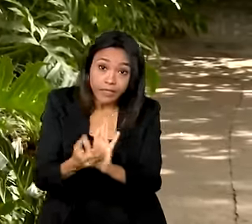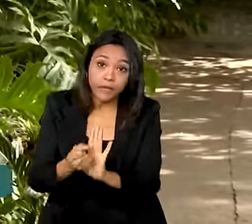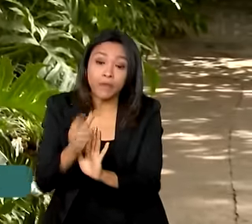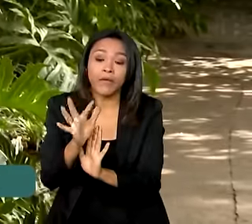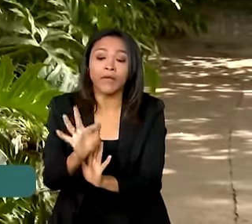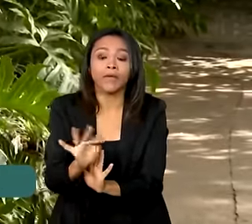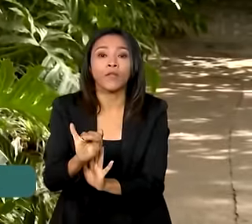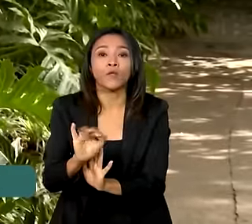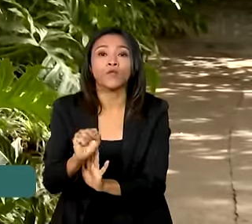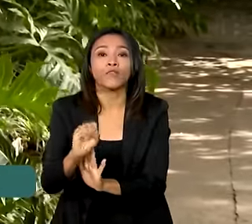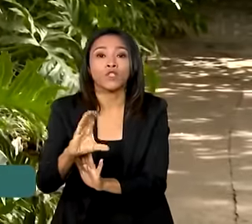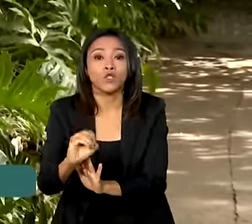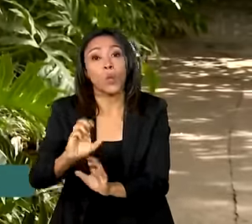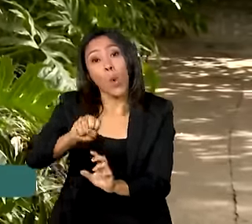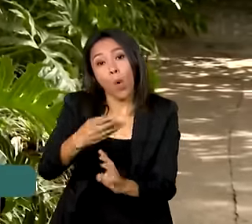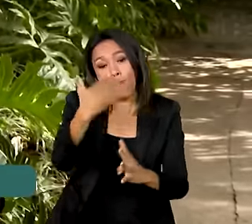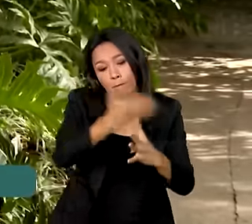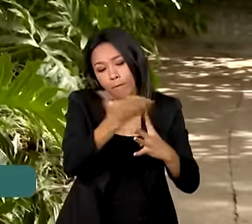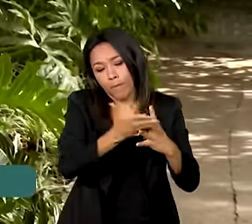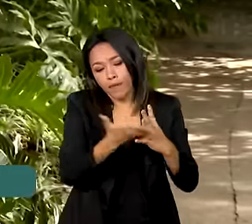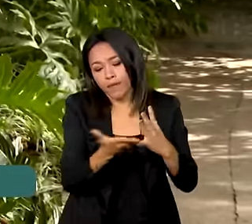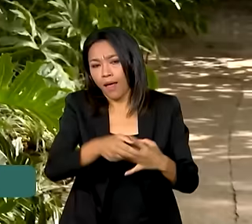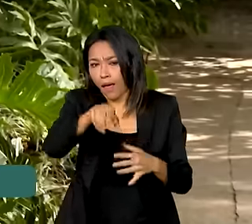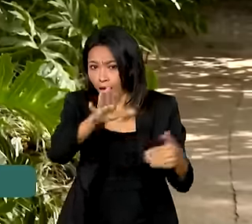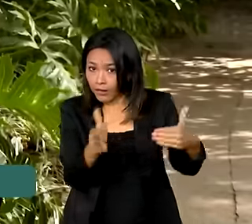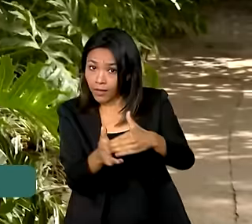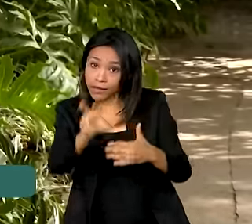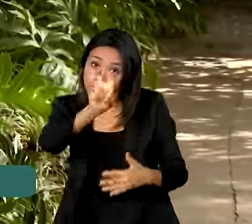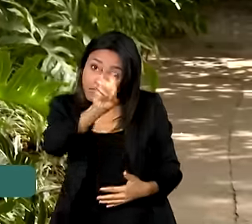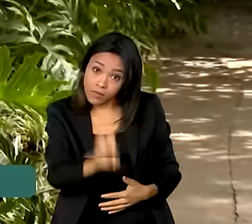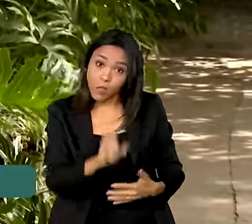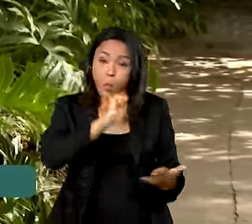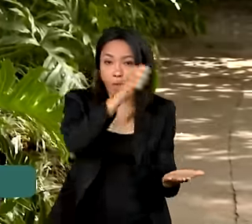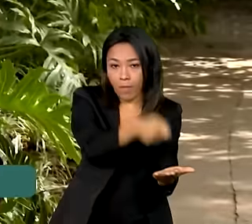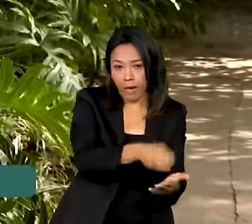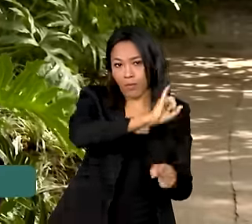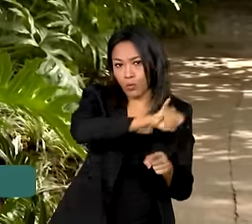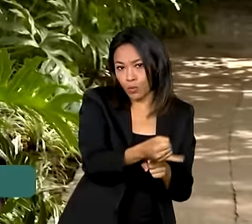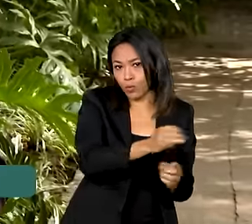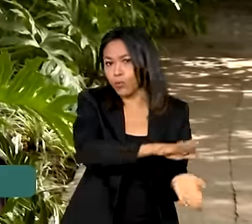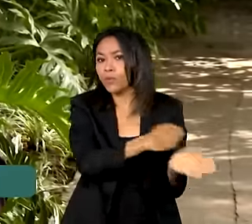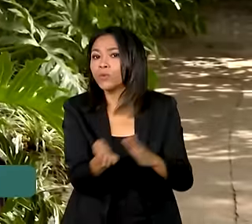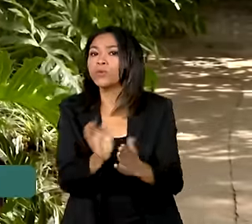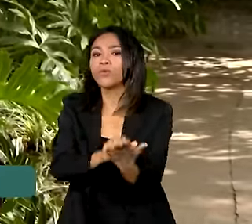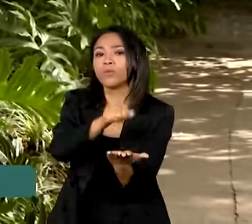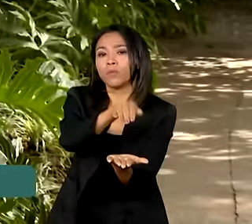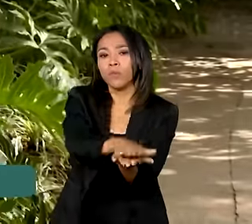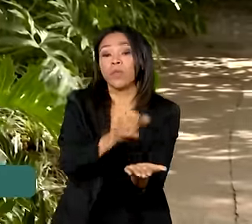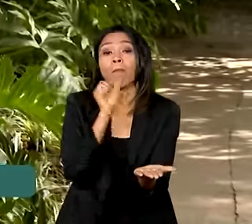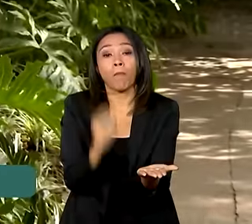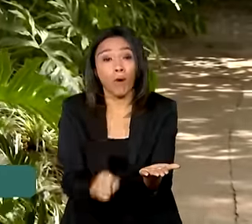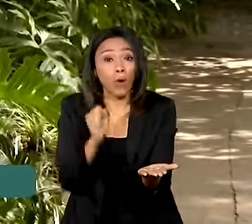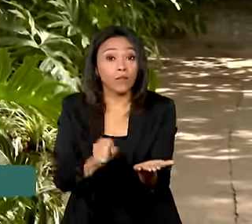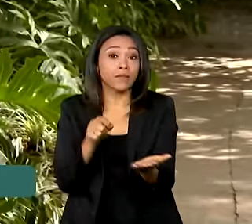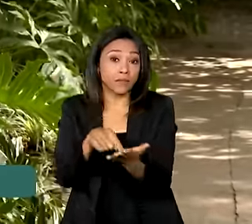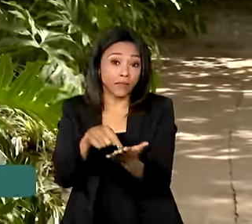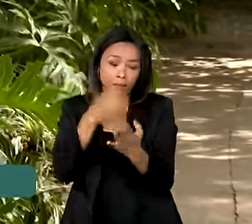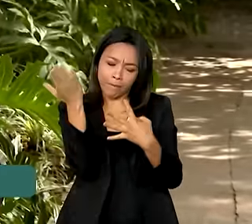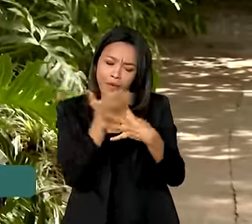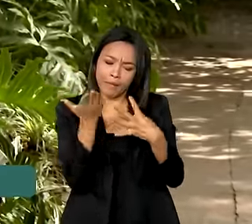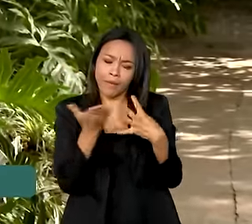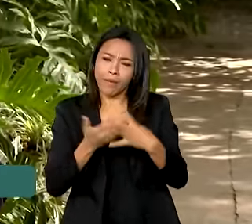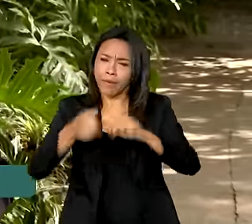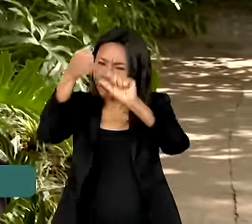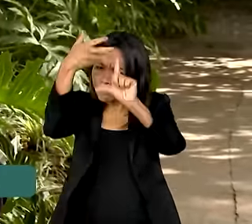parcelar os débitos em até cinco anos com pagamento de juros e multa. O parcelamento pode ser feito no portal do Simples Nacional